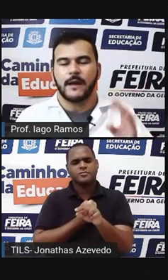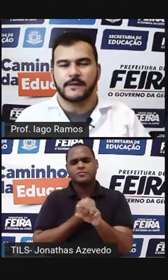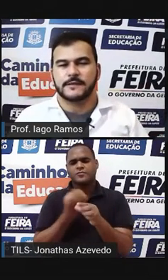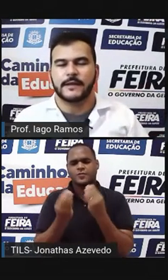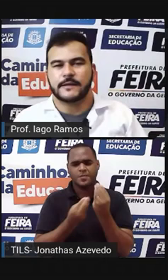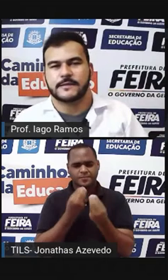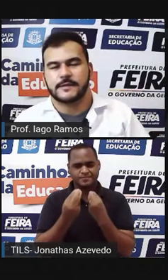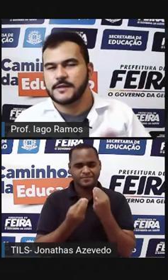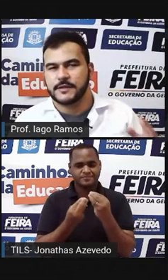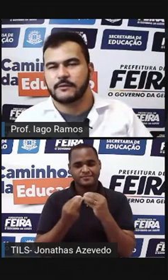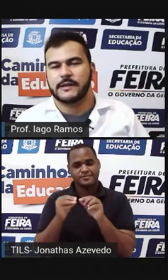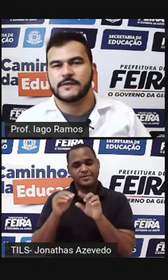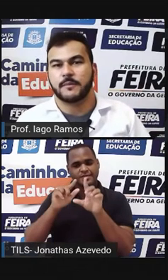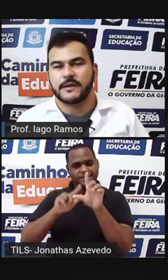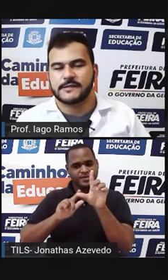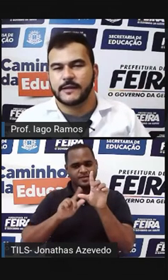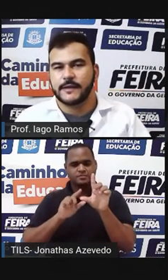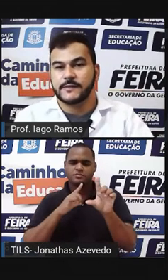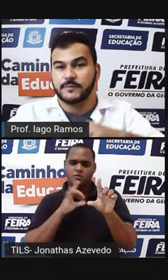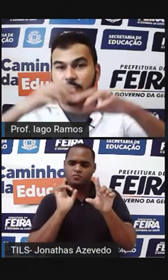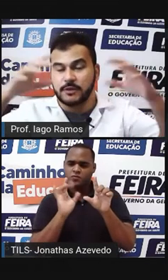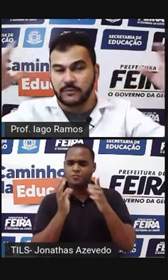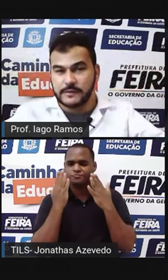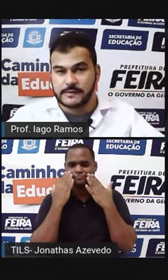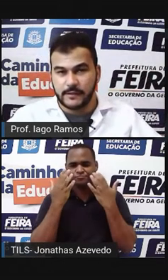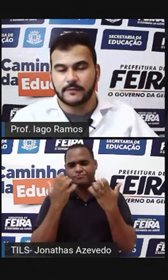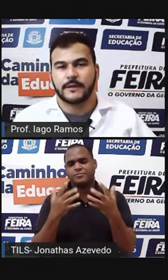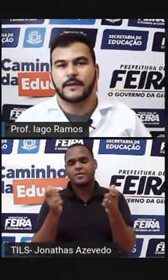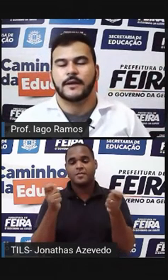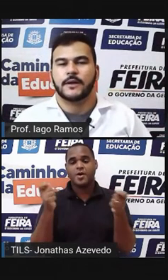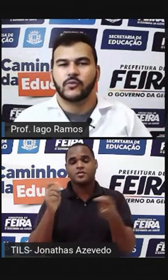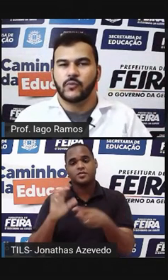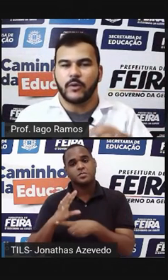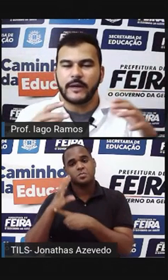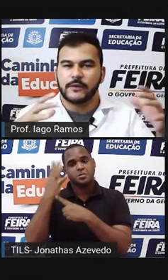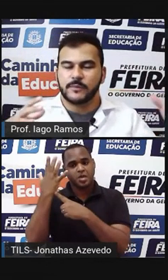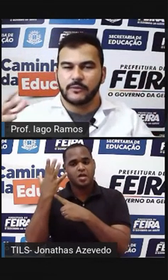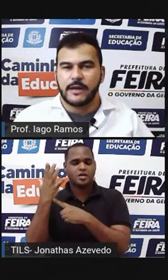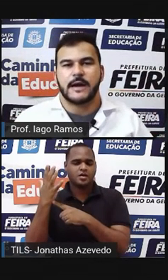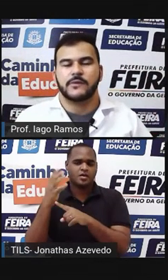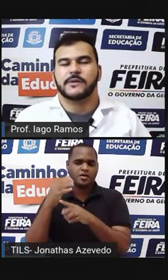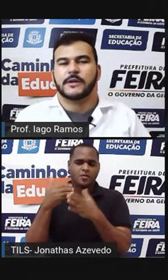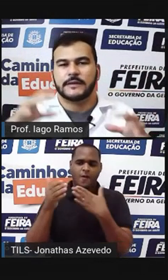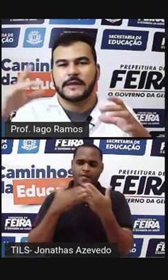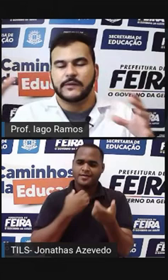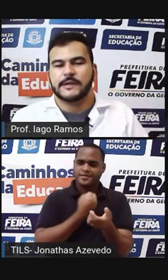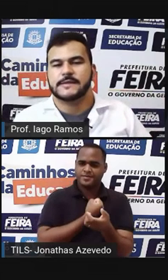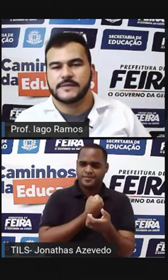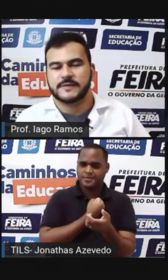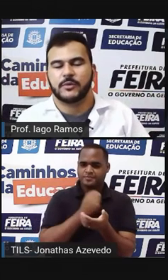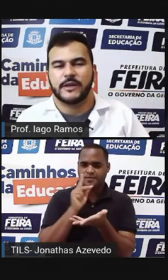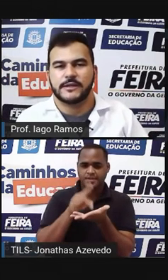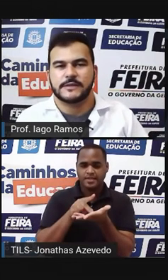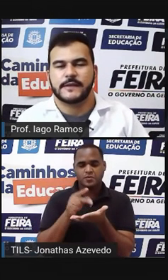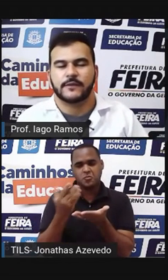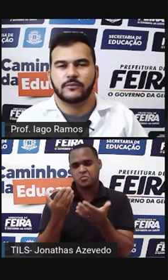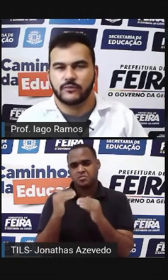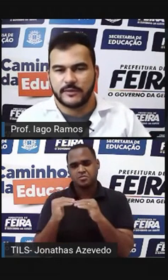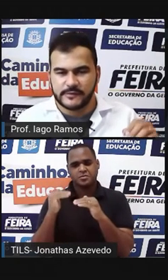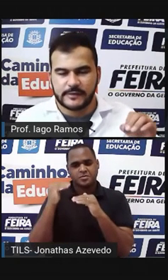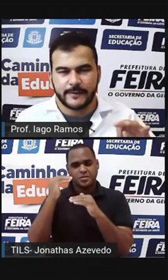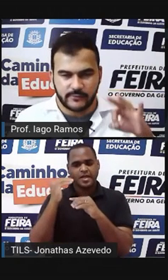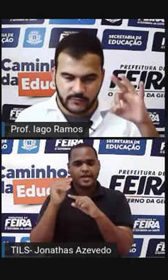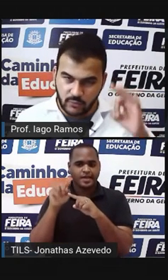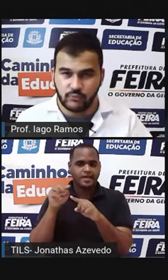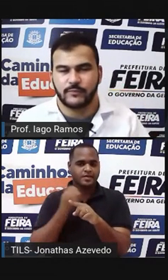As letras estão ali Só pra dizer que isso pode acontecer Né? Com qualquer número real Tendo aí seus expoentes Sendo